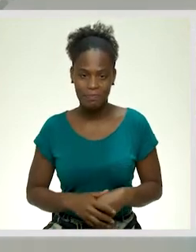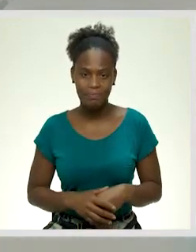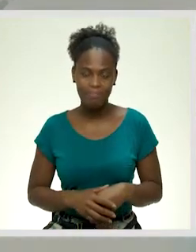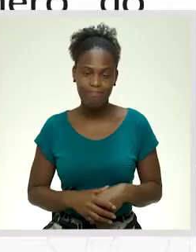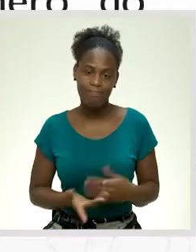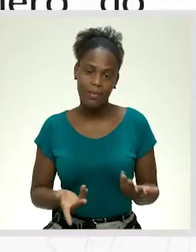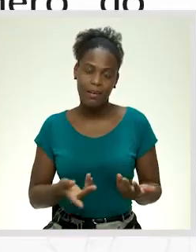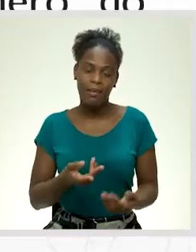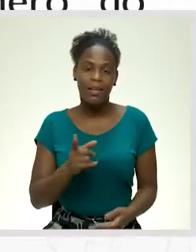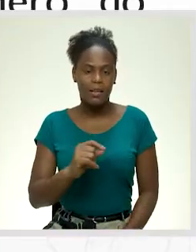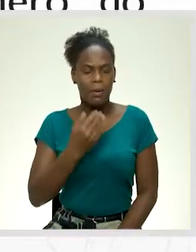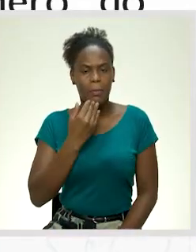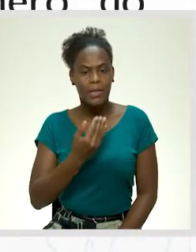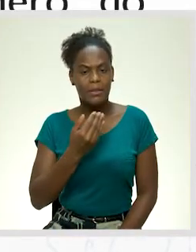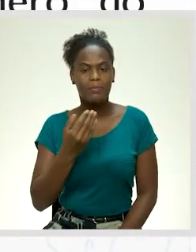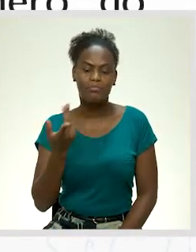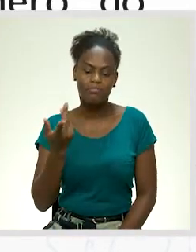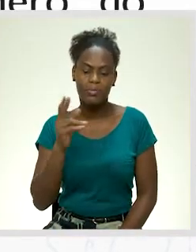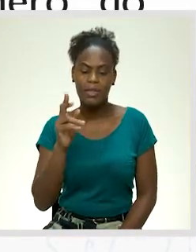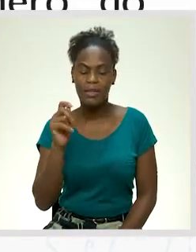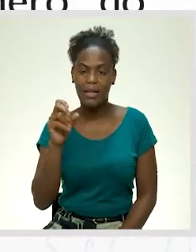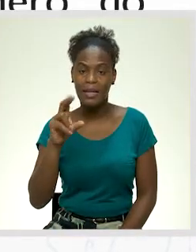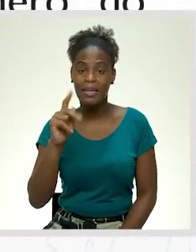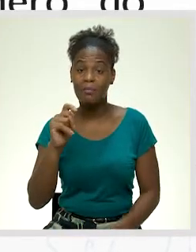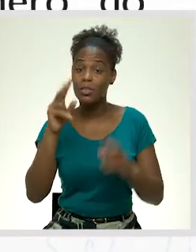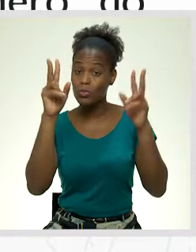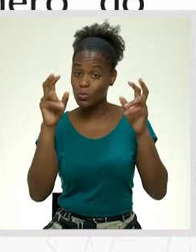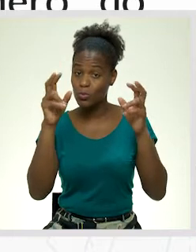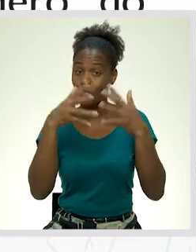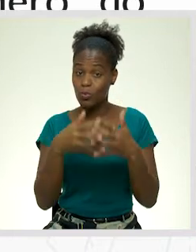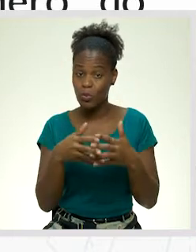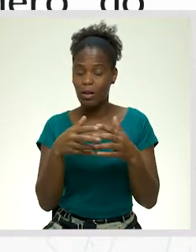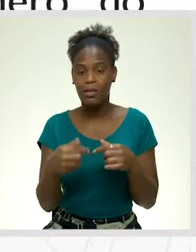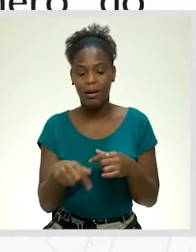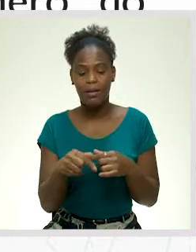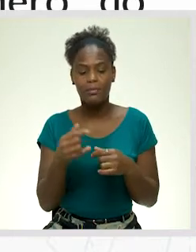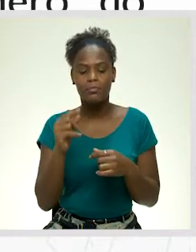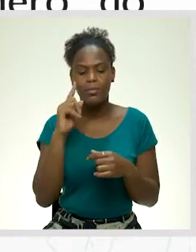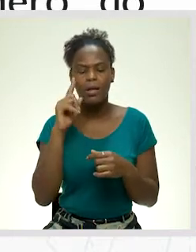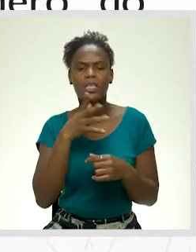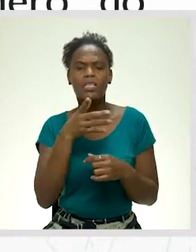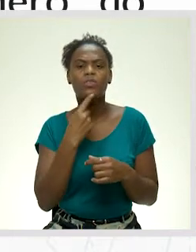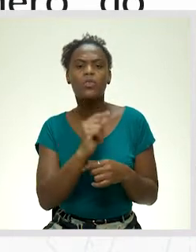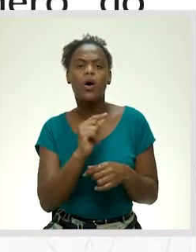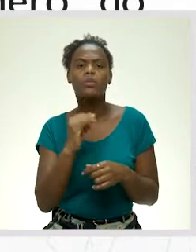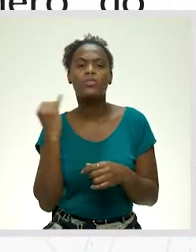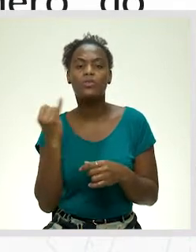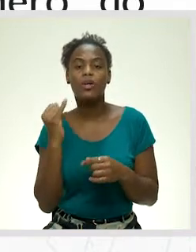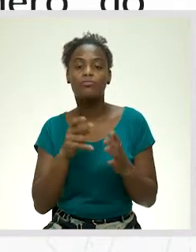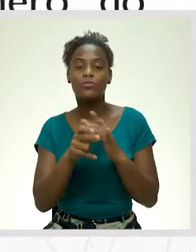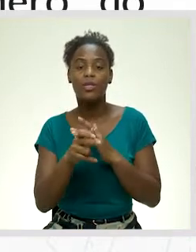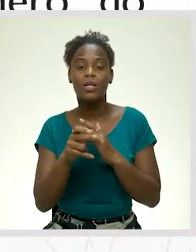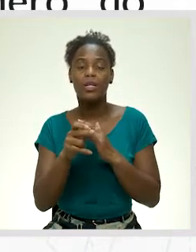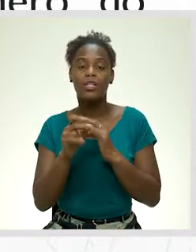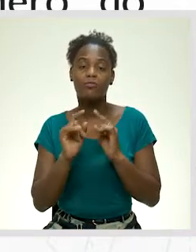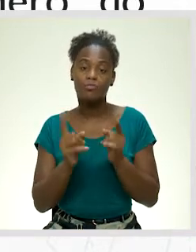O requerimento ainda deve ter a seguinte estrutura. Identificação do organismo a que se dirige, a introdução